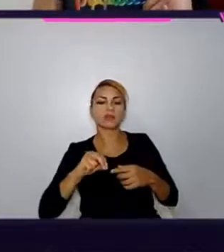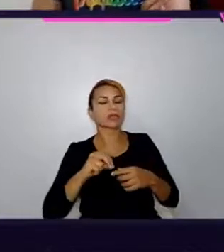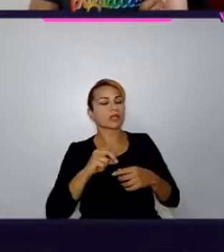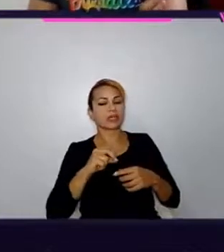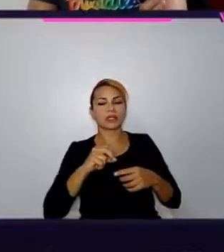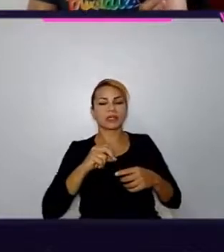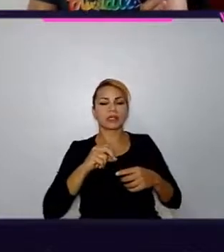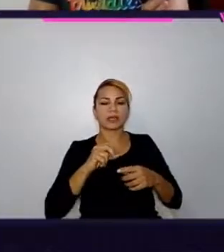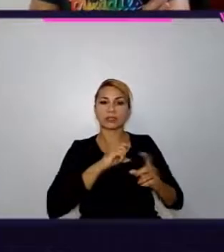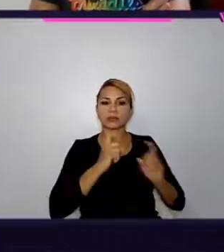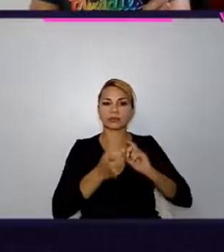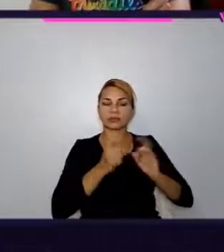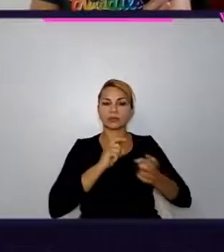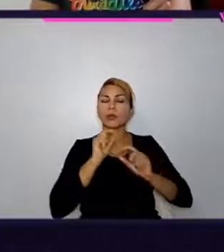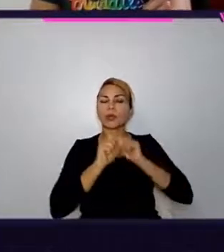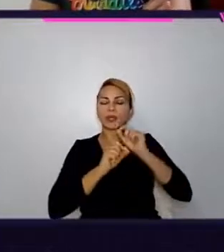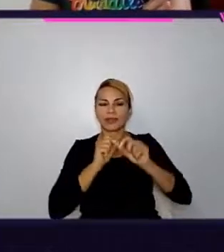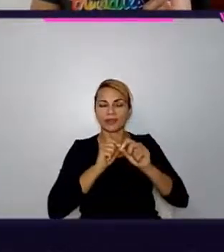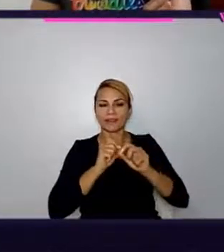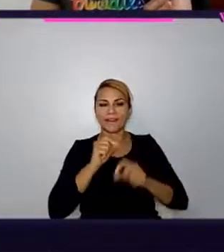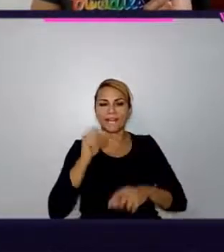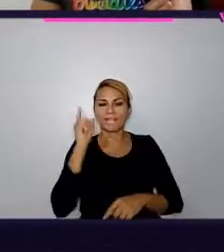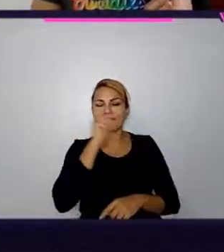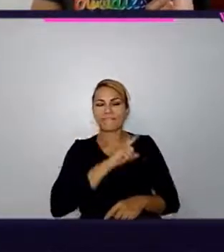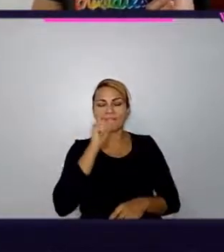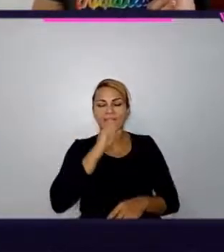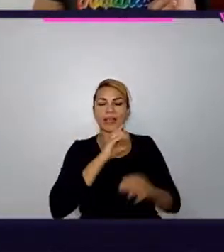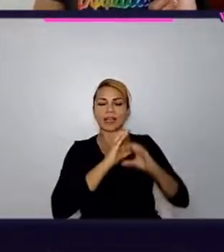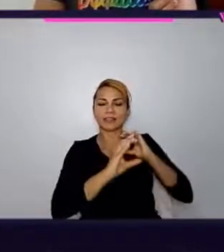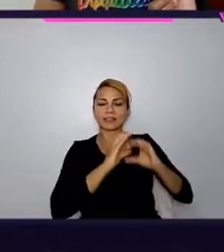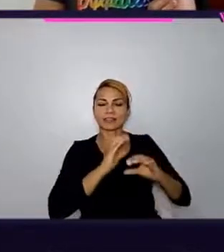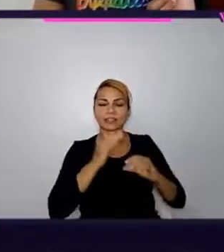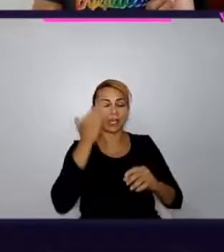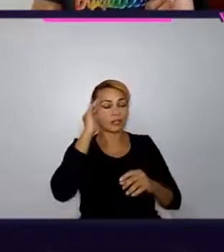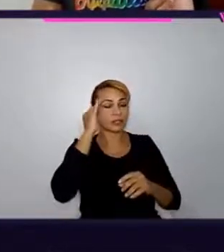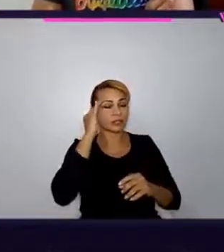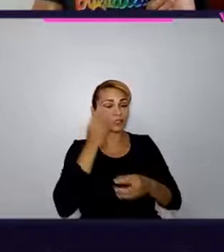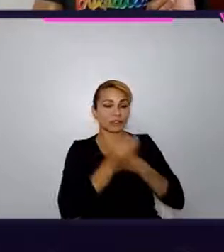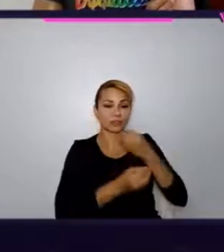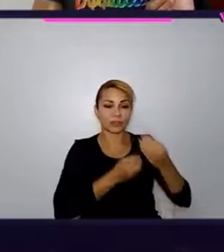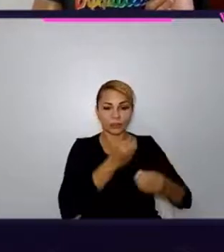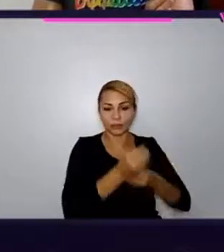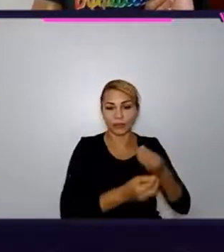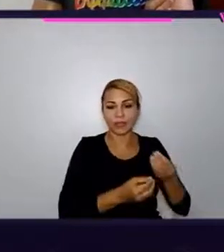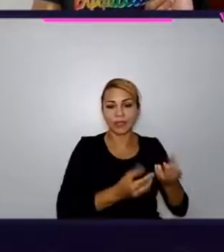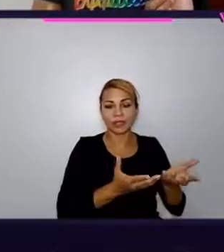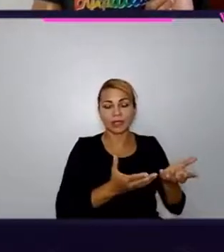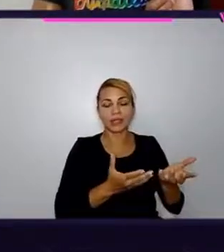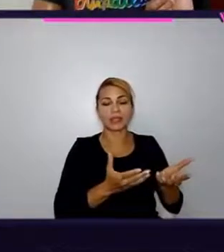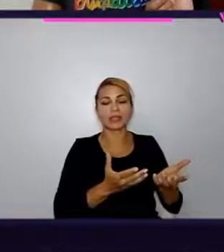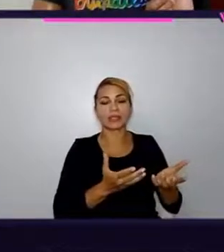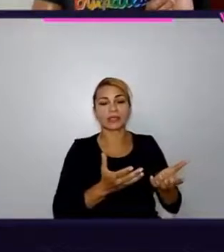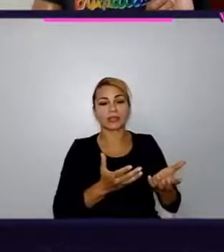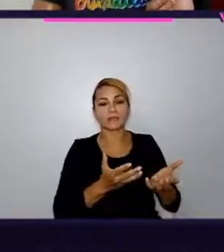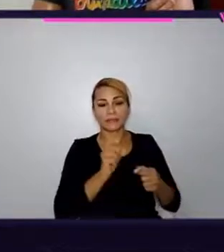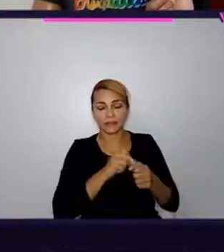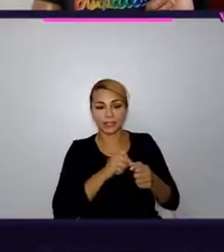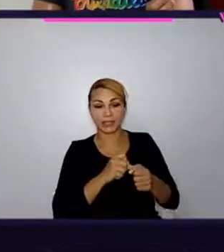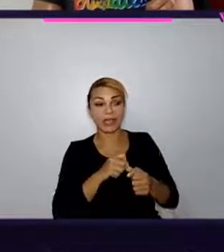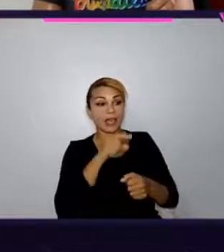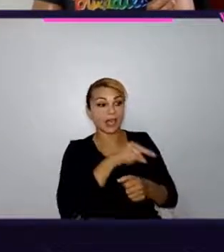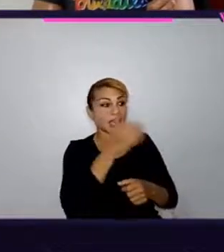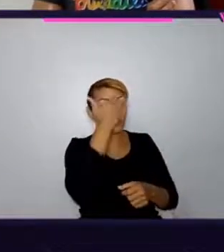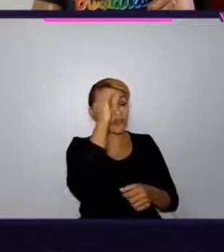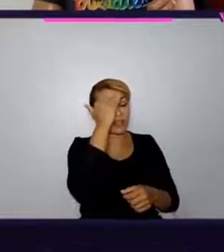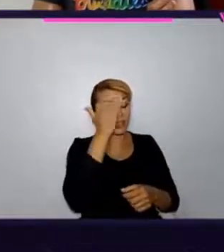falha de comunicação. Eu não tinha entendido como era para ser feito e ele não tinha entendido a ideia que eu tinha proposto quando a gente estava discutindo que era para